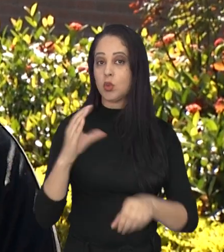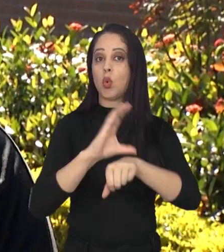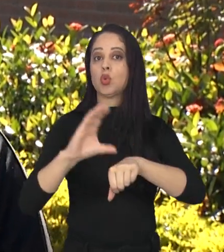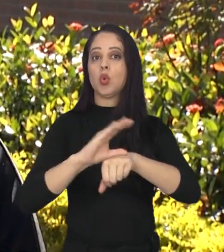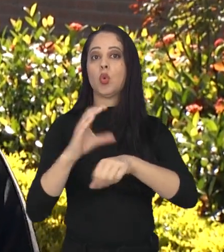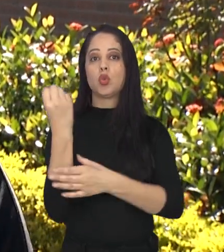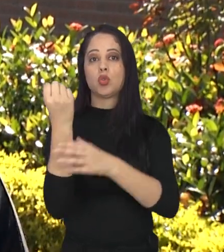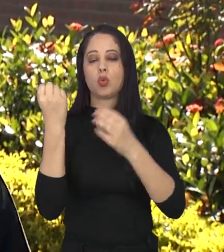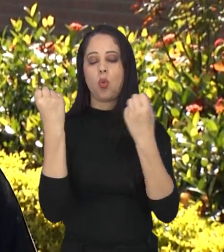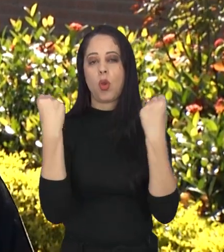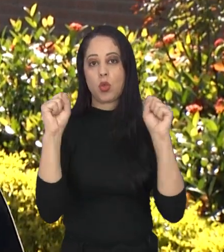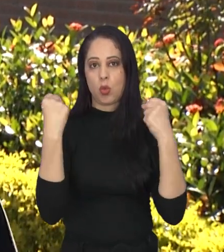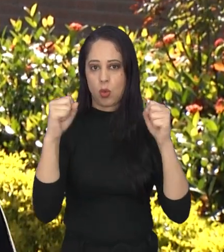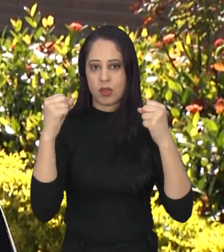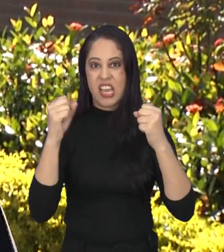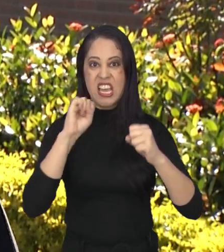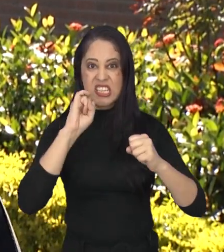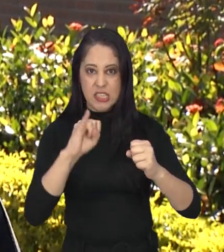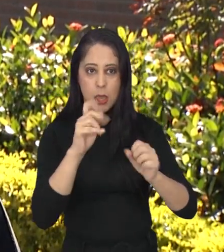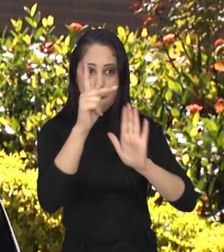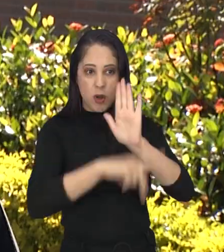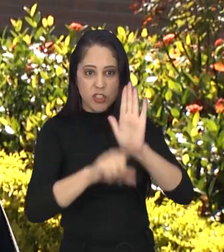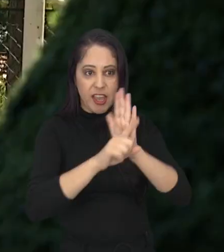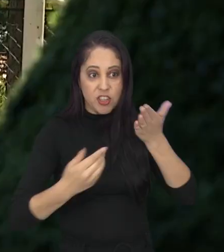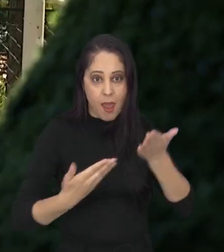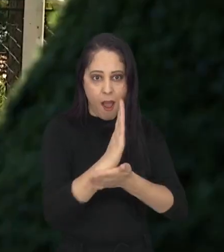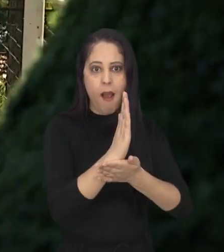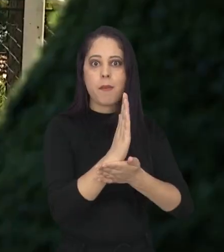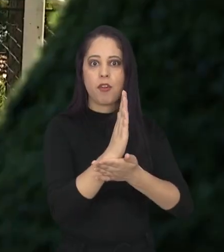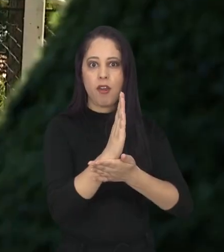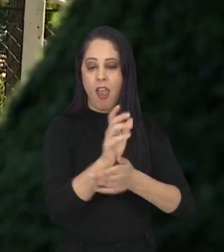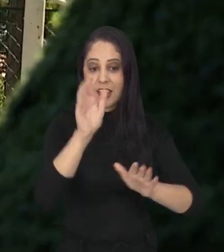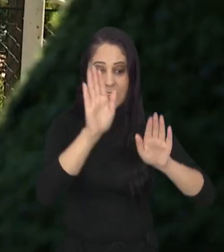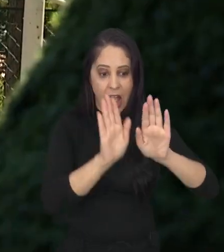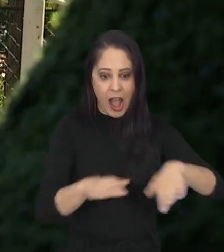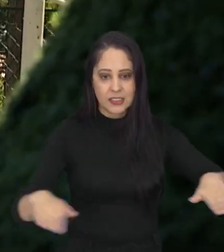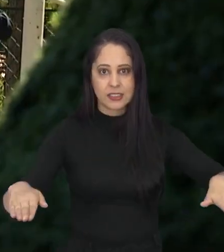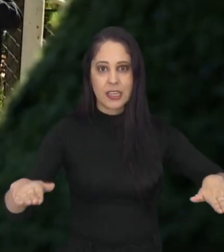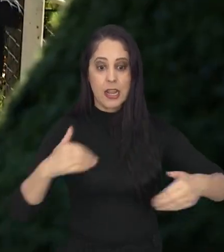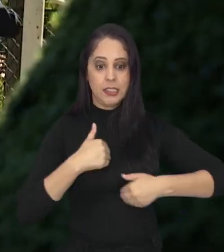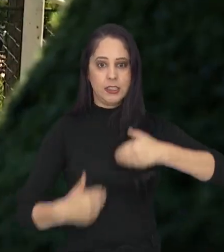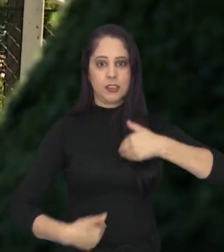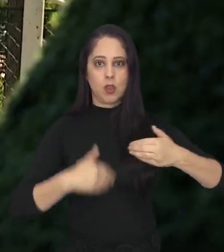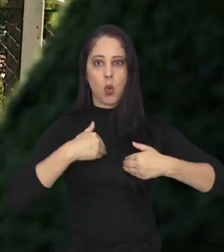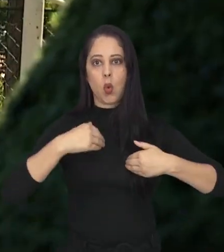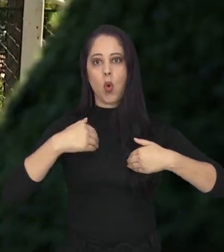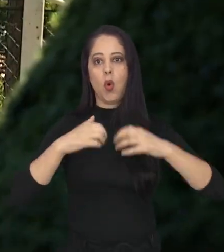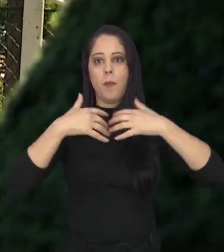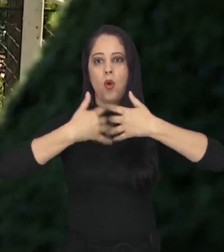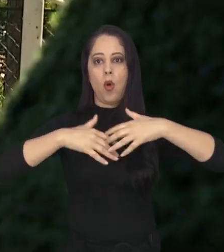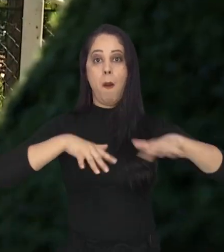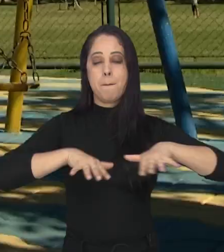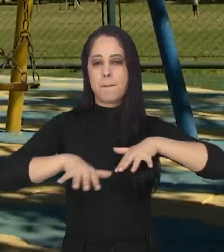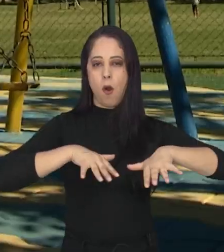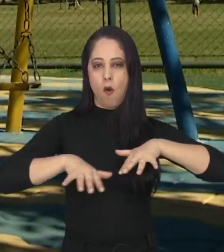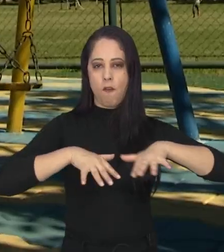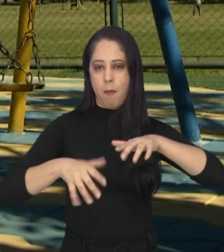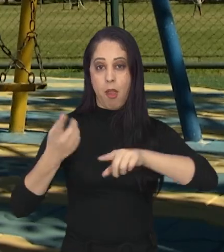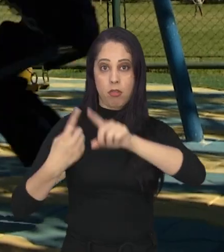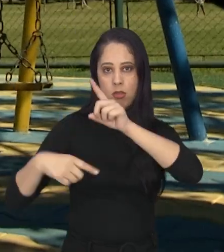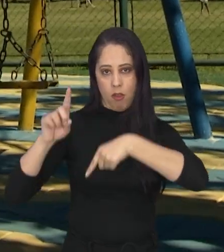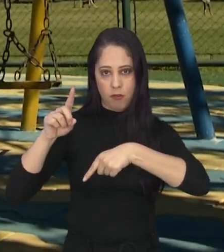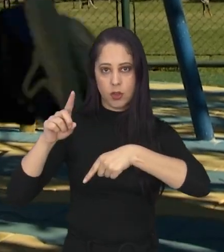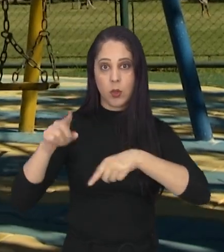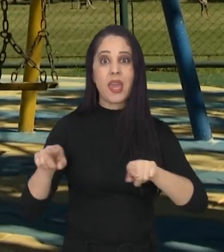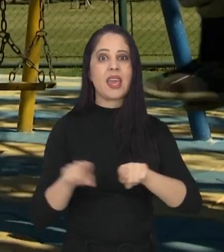curso de educação física, o projeto ser aprovado, além de estimular o desenvolvimento motor e cognitivo, pode